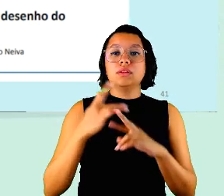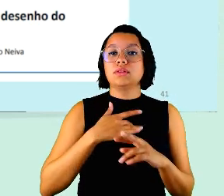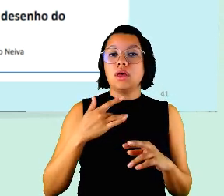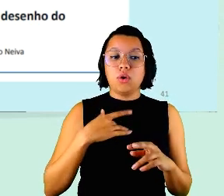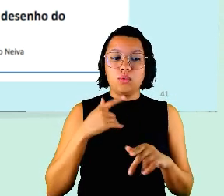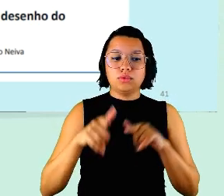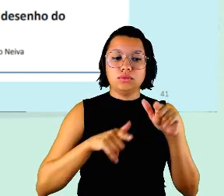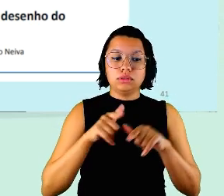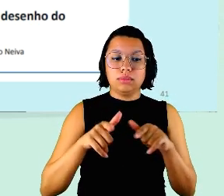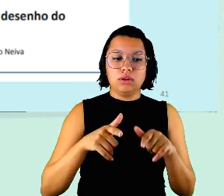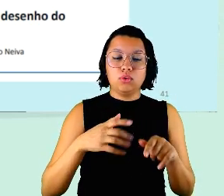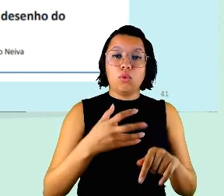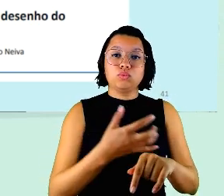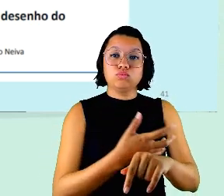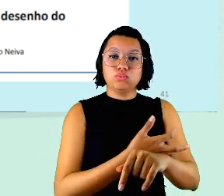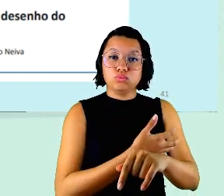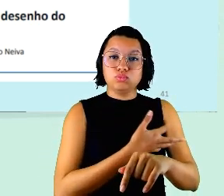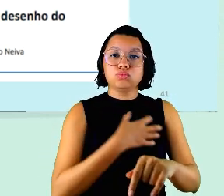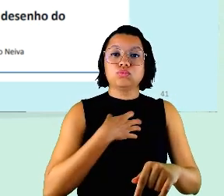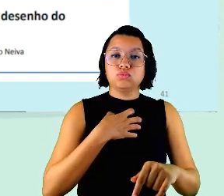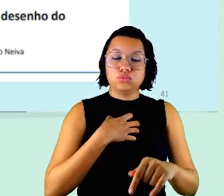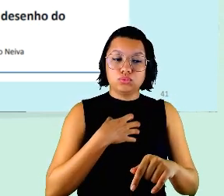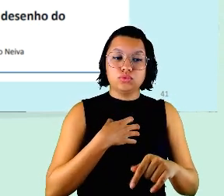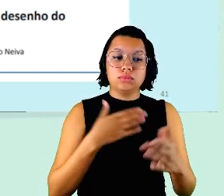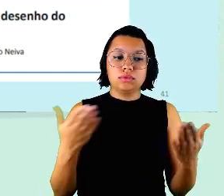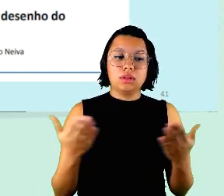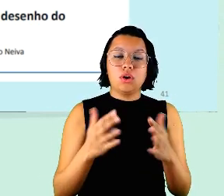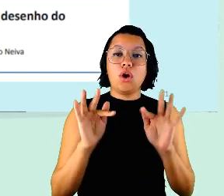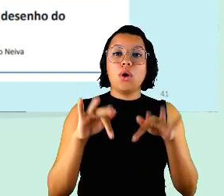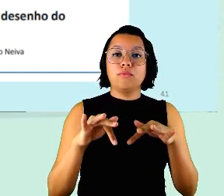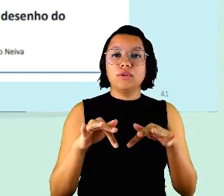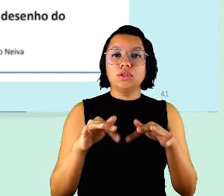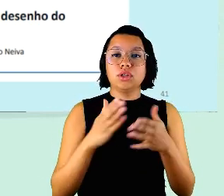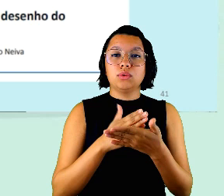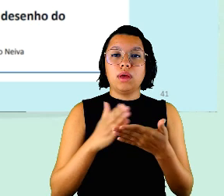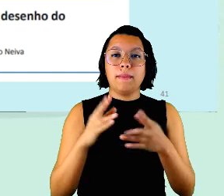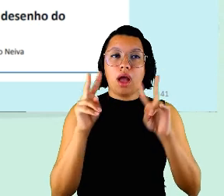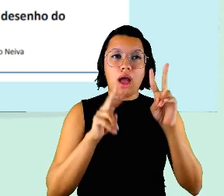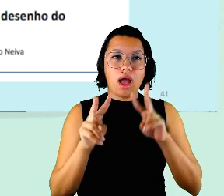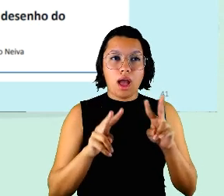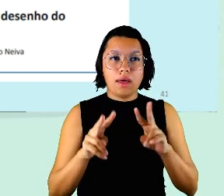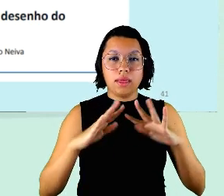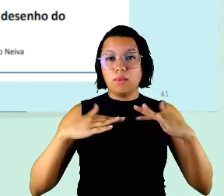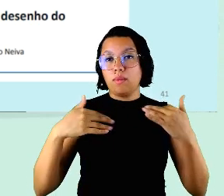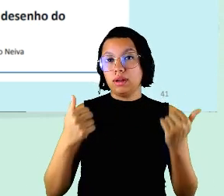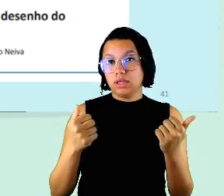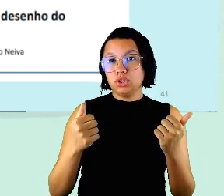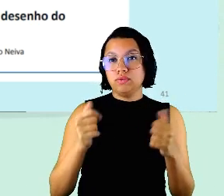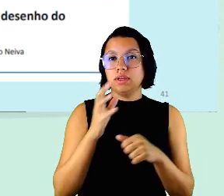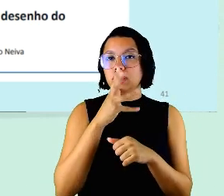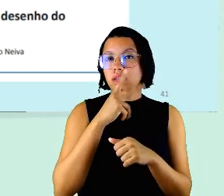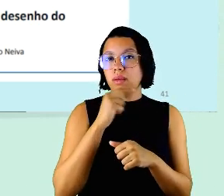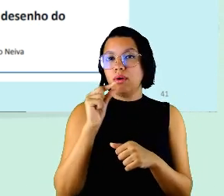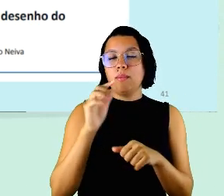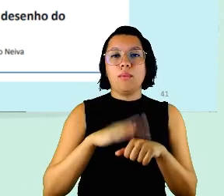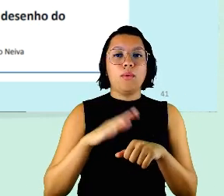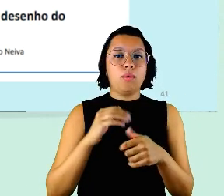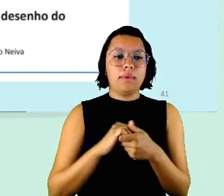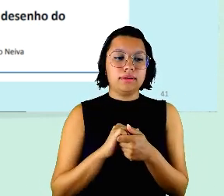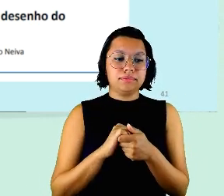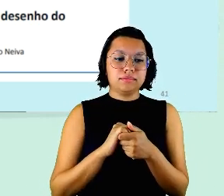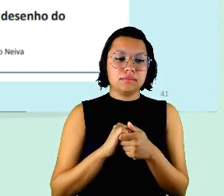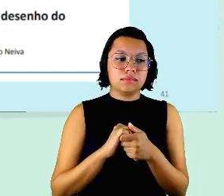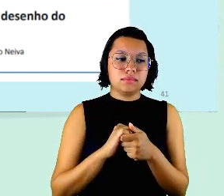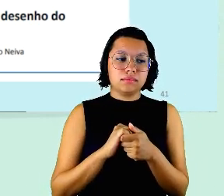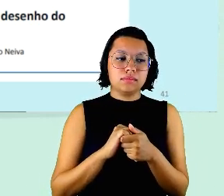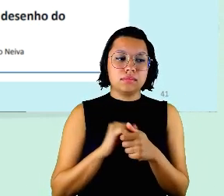sentimentos agora estamos fechando a parte de análise qualitativa que é bem mais demorada que a quantitativa a gente tem